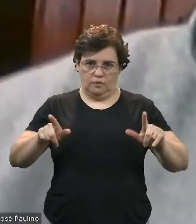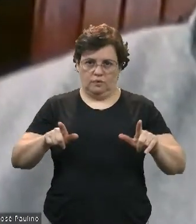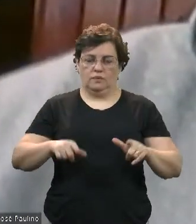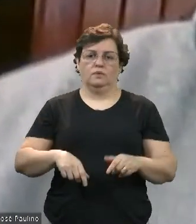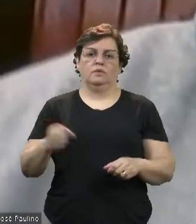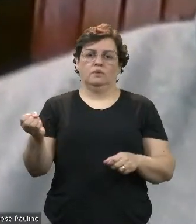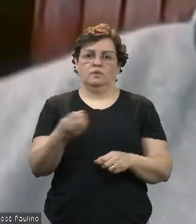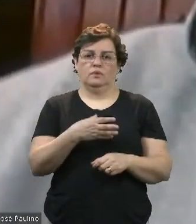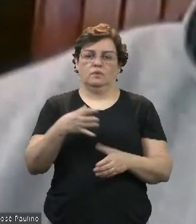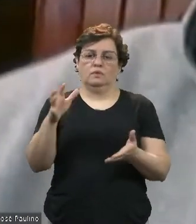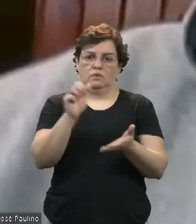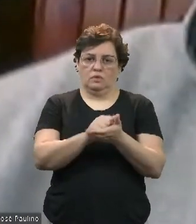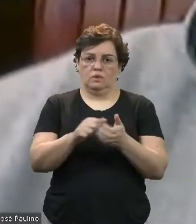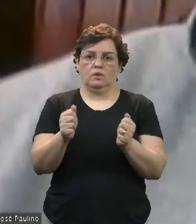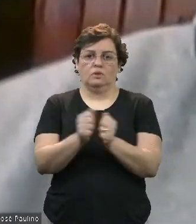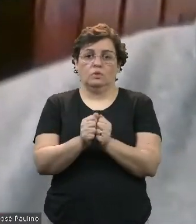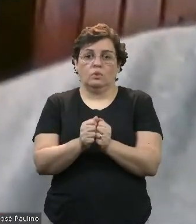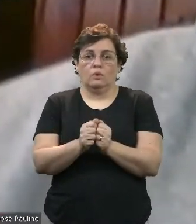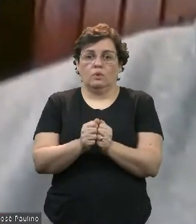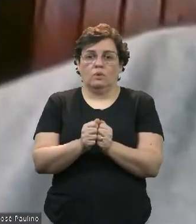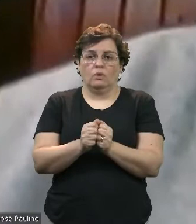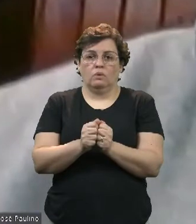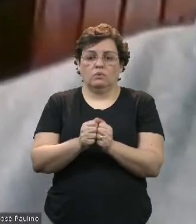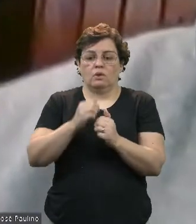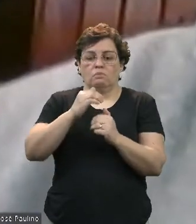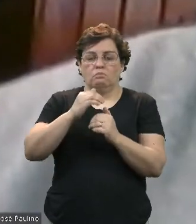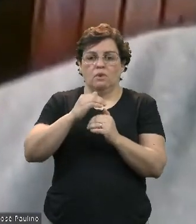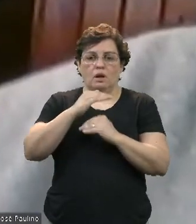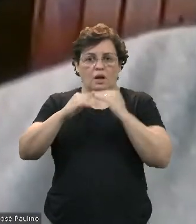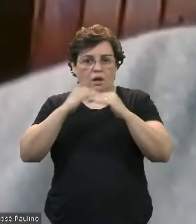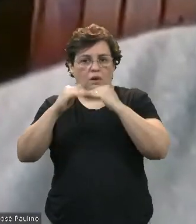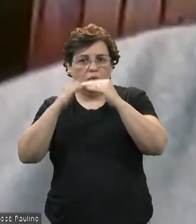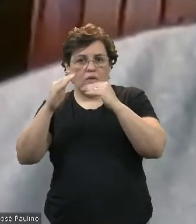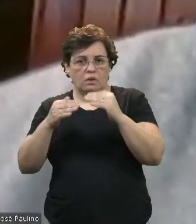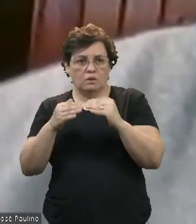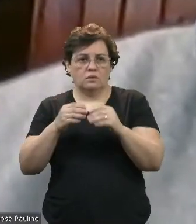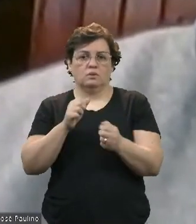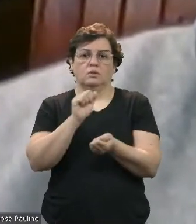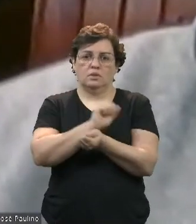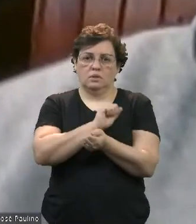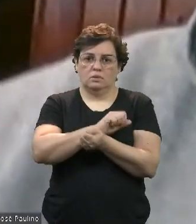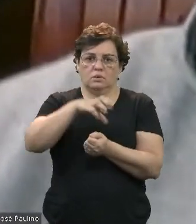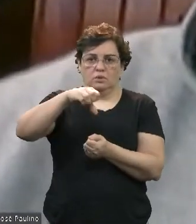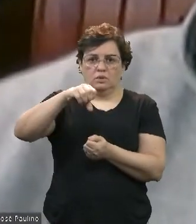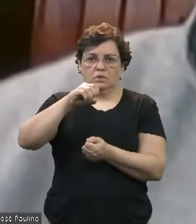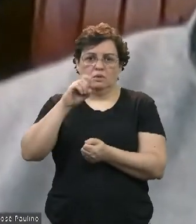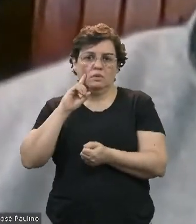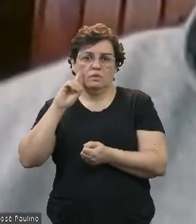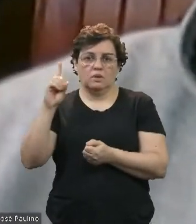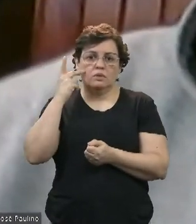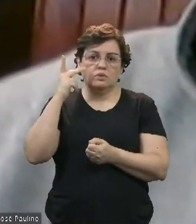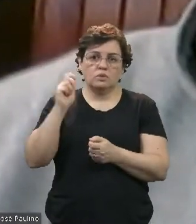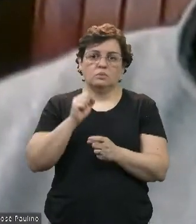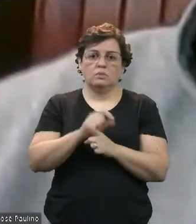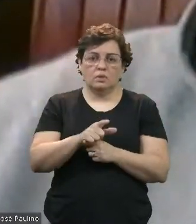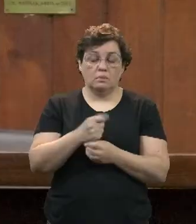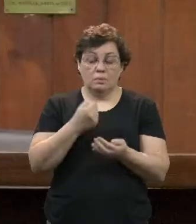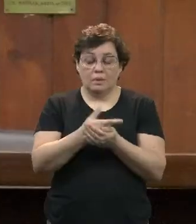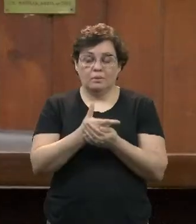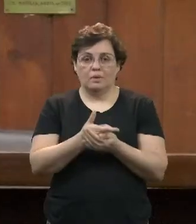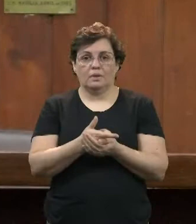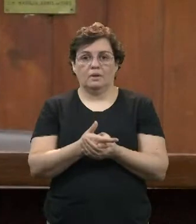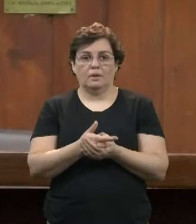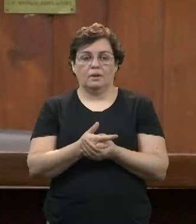com a correção e com a carência de 90 dias. É isso, né? É isso mesmo. A gente chama de